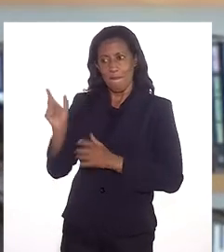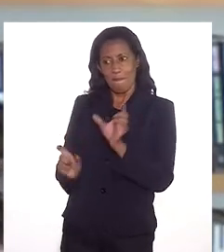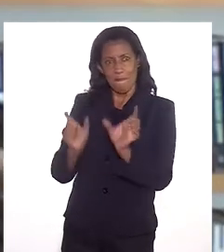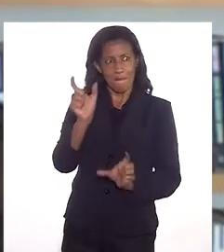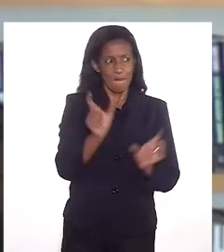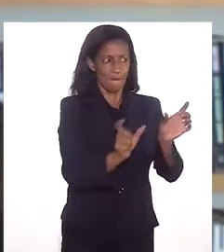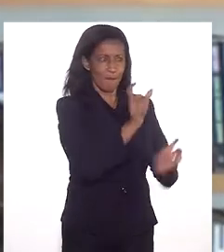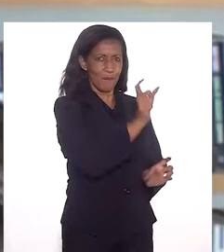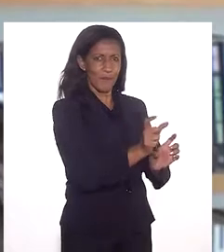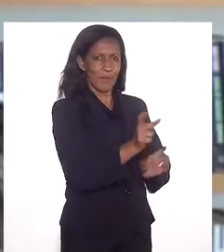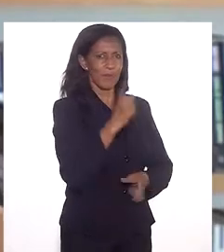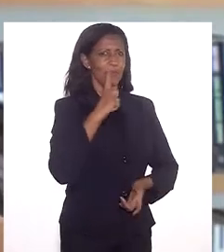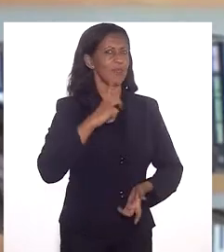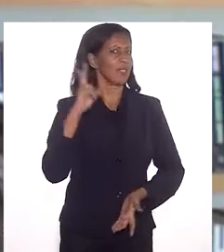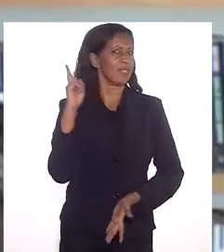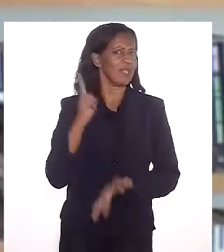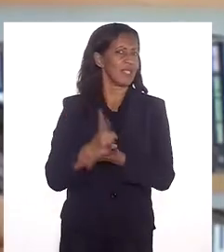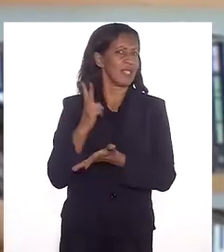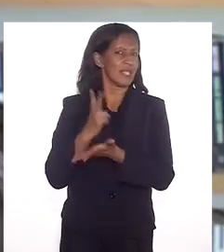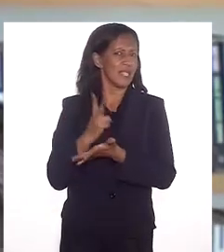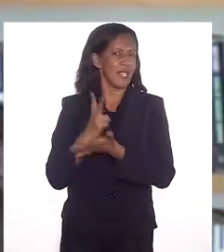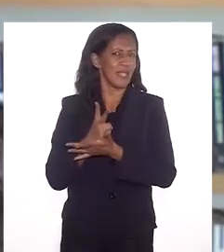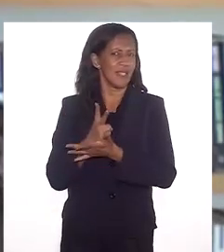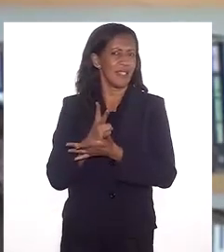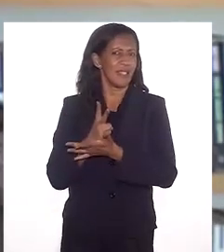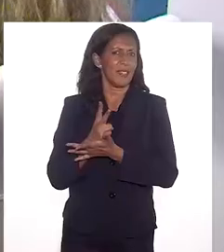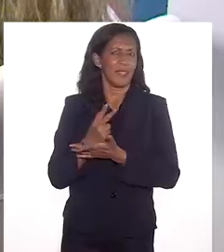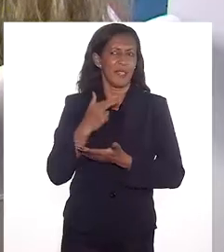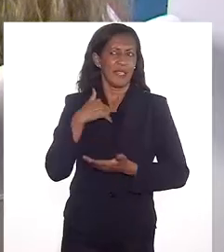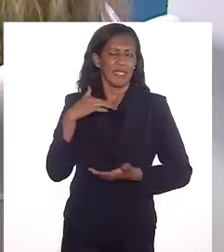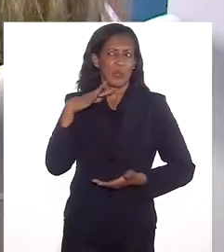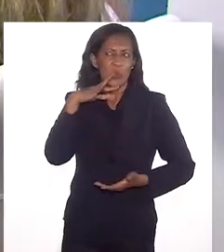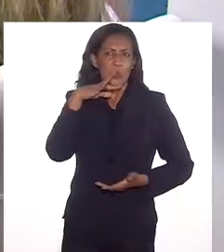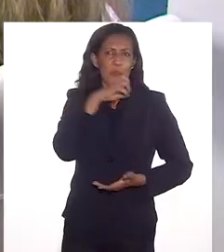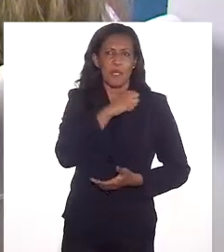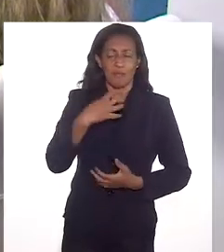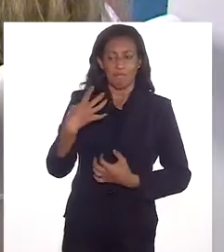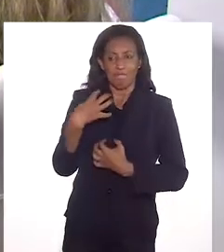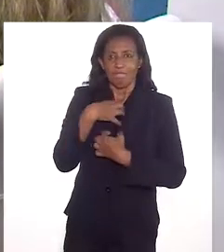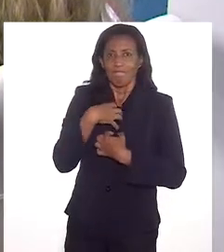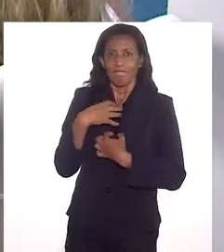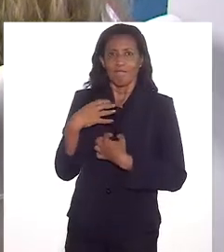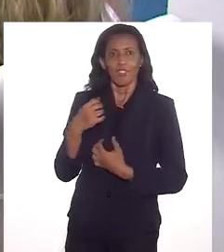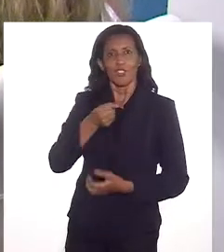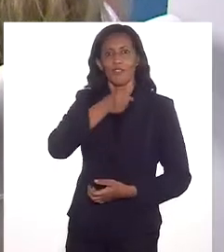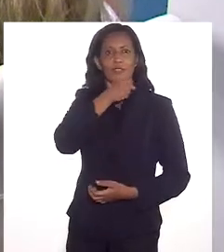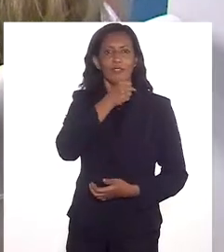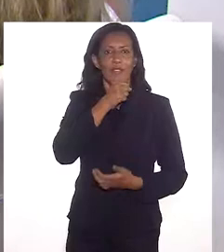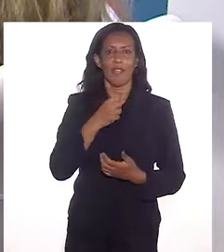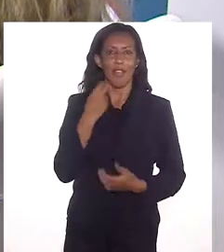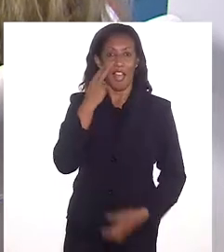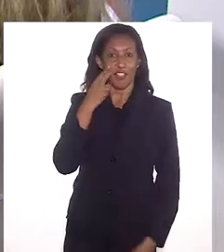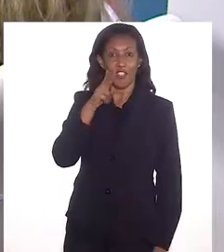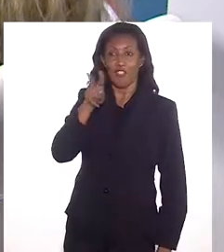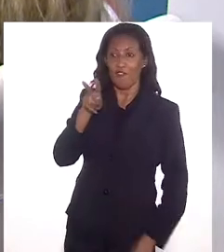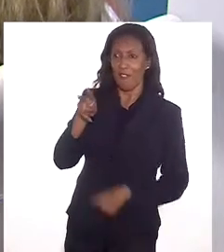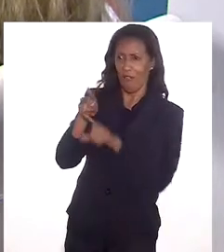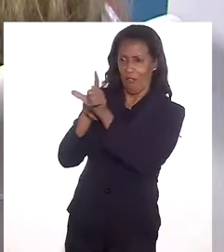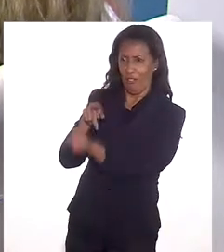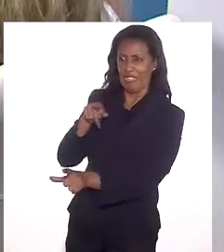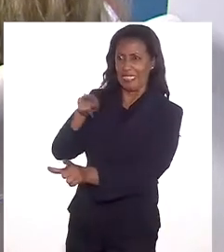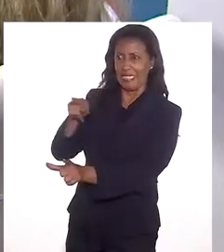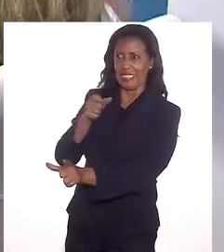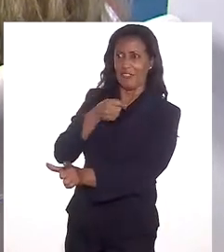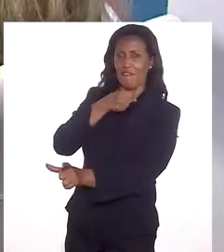E há sempre uma perspectiva de não se perceber velho. A gente enxerga sempre a velhice no outro.